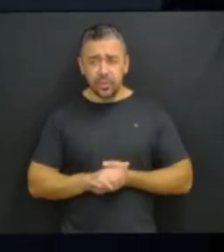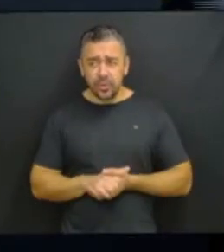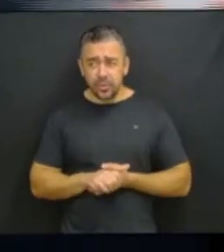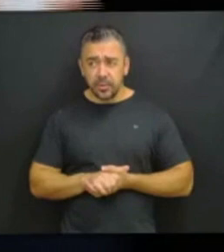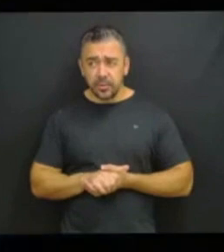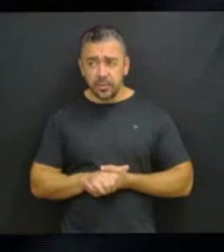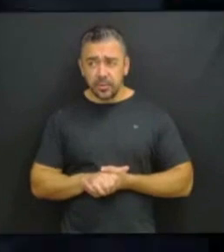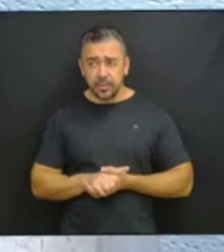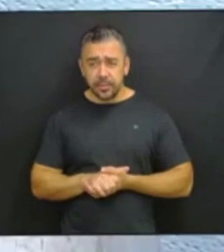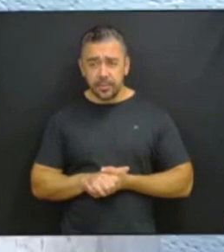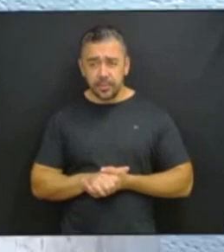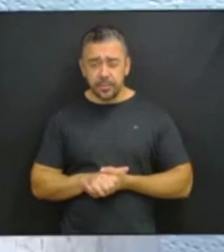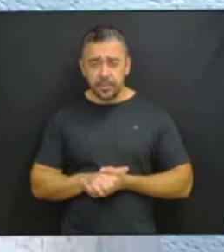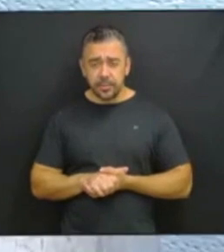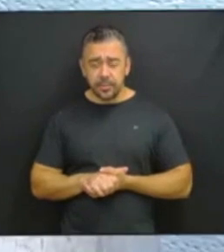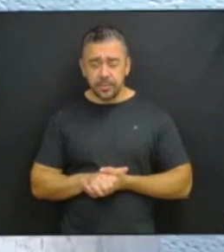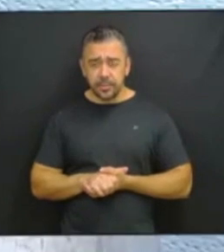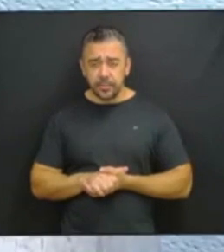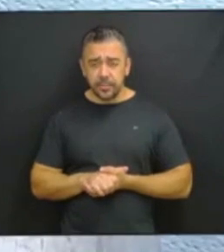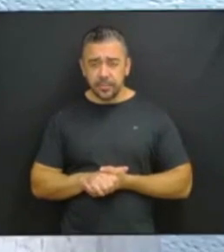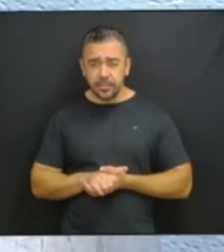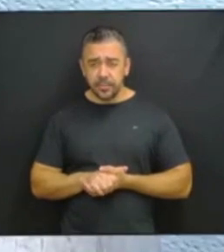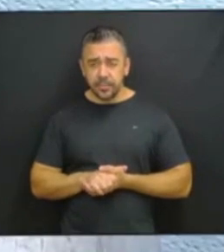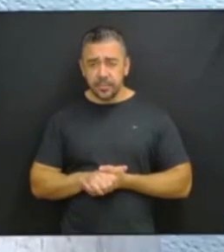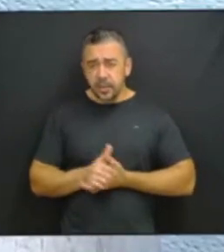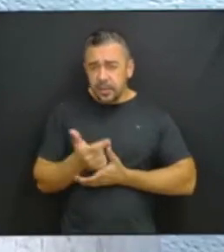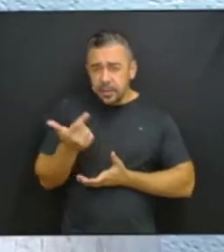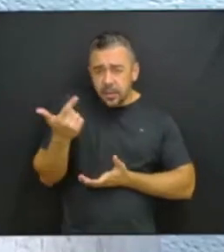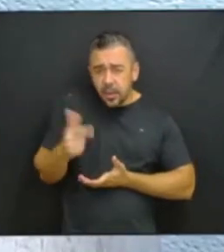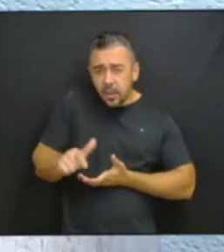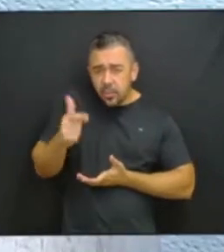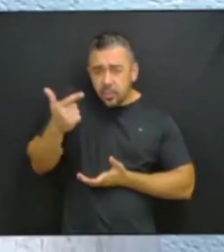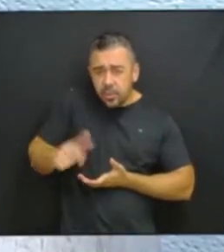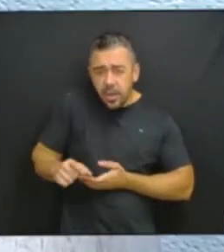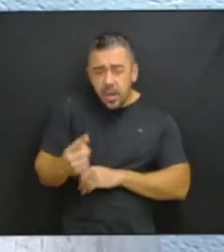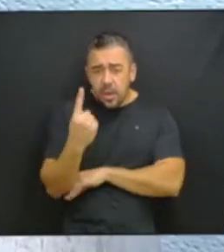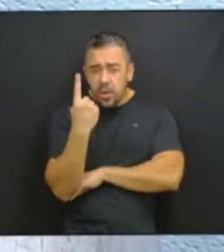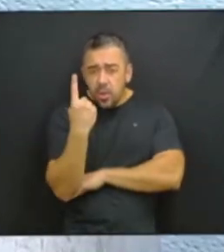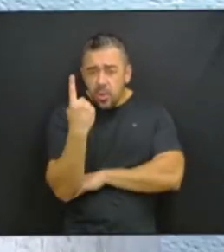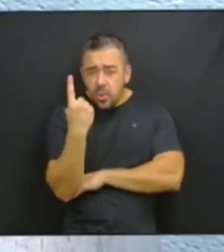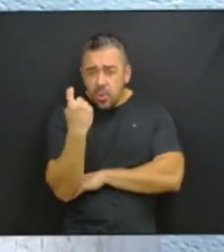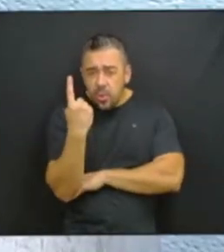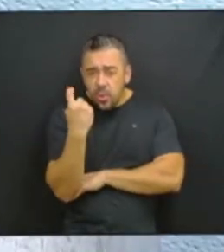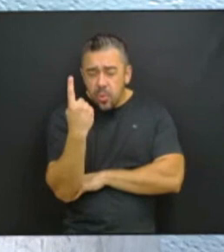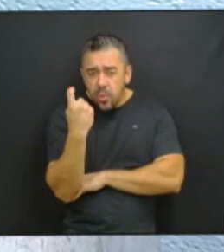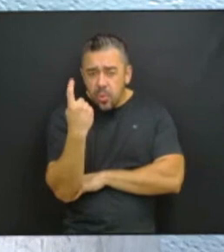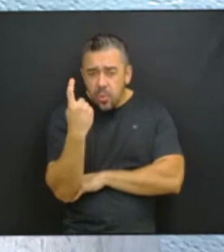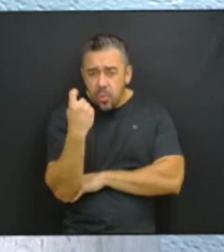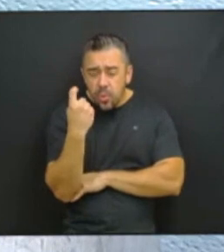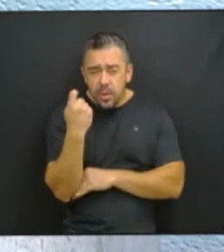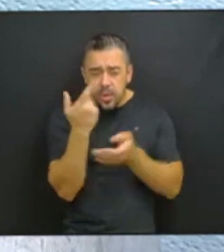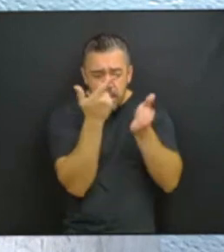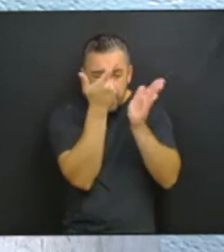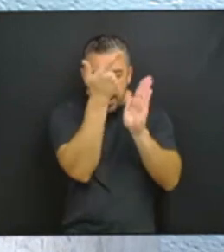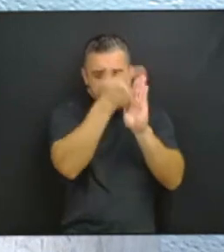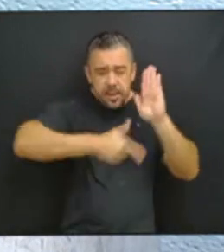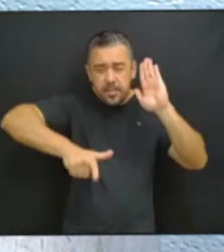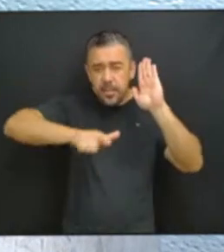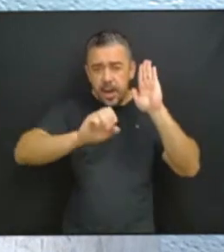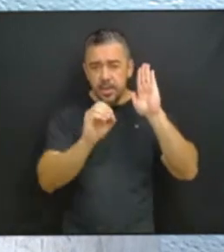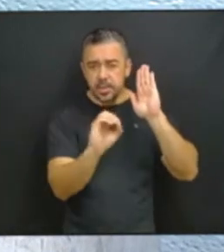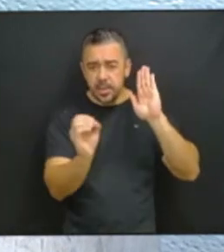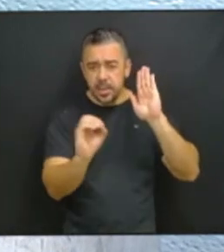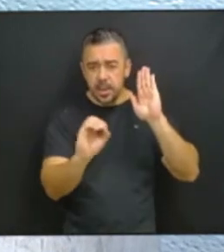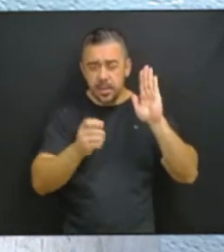E não há, senhores deputados, uma única sentença absolutória. Lula